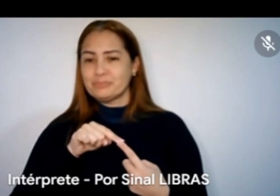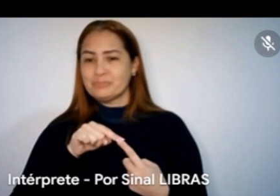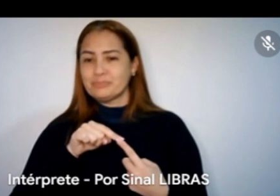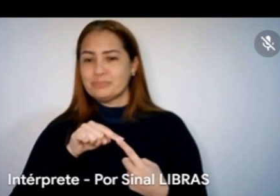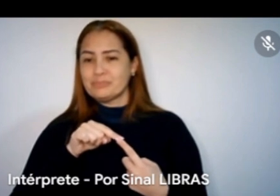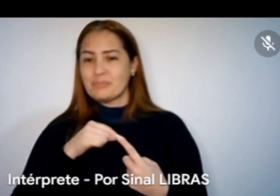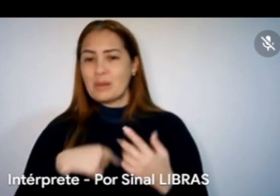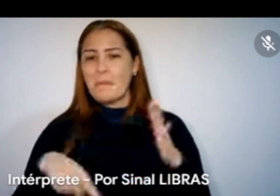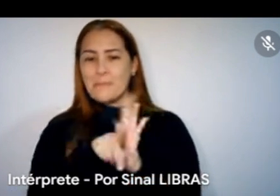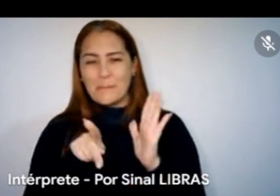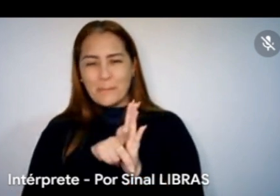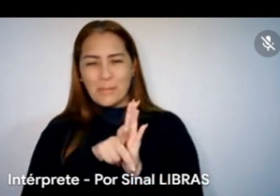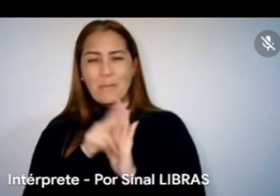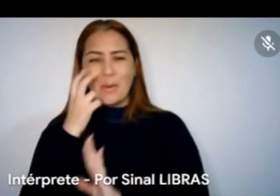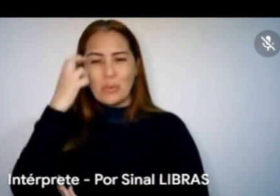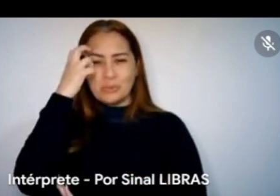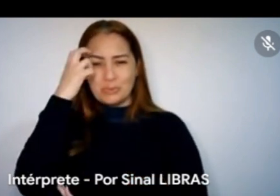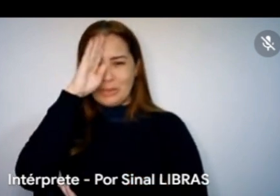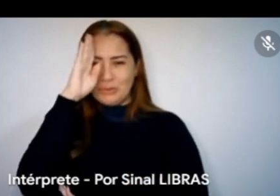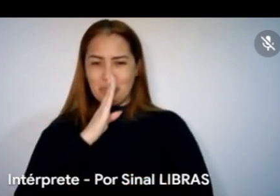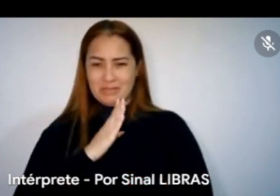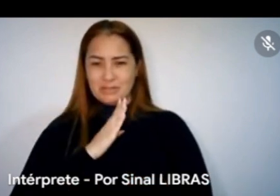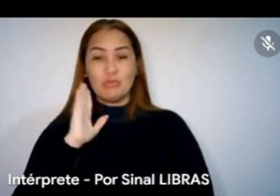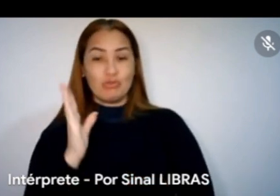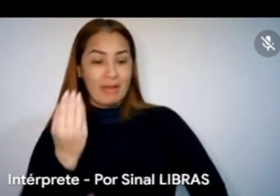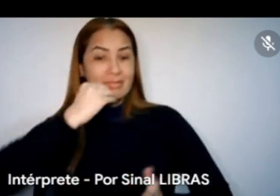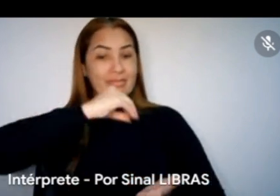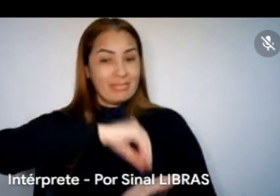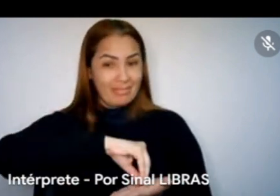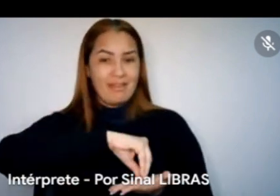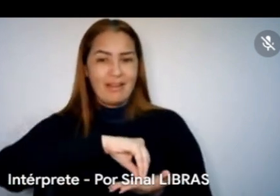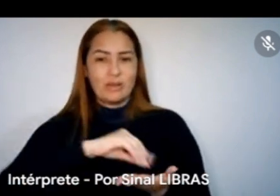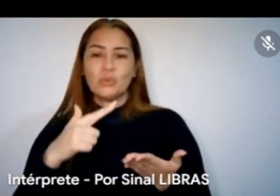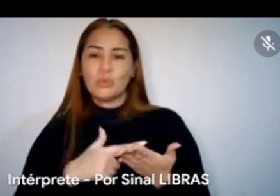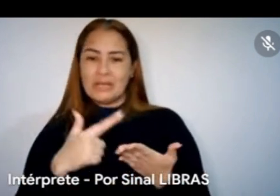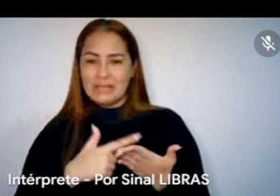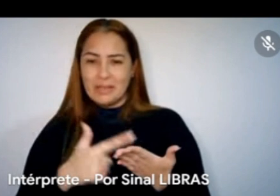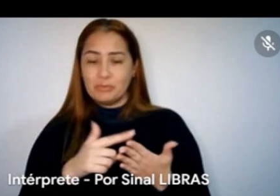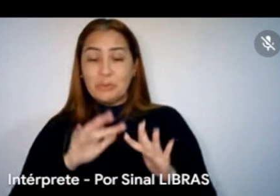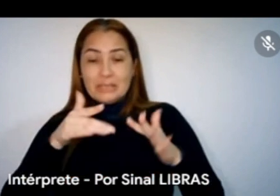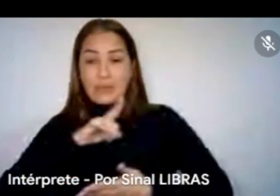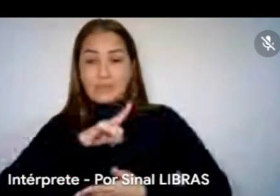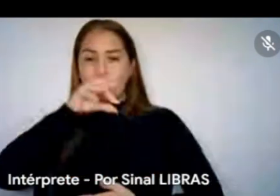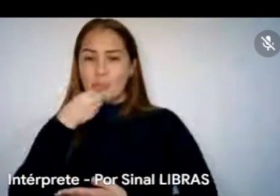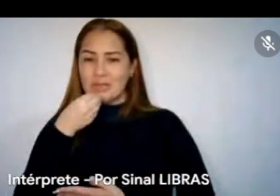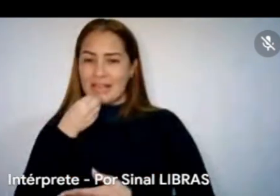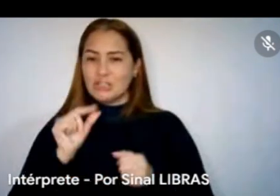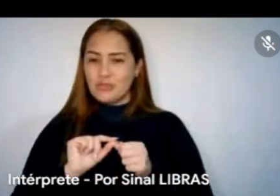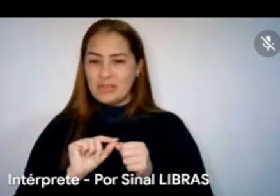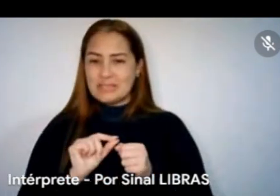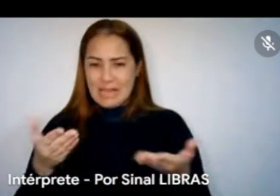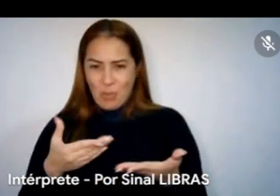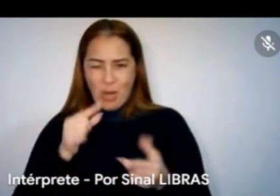Brasil, né? Escrito lá no livro das manifestações e a gente teve a oportunidade de fazer recentemente quatro